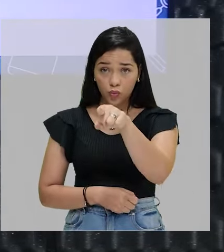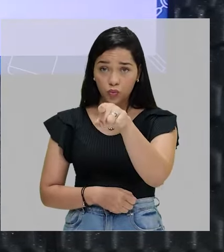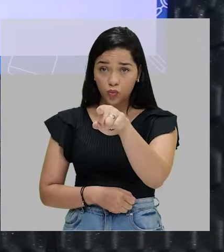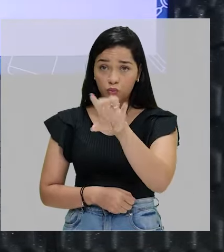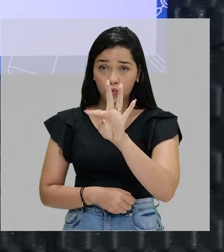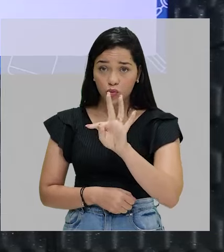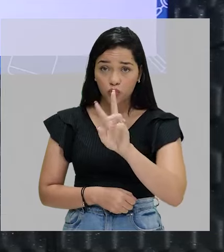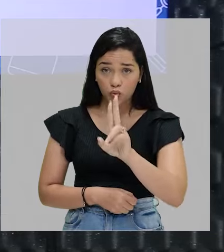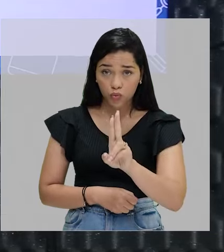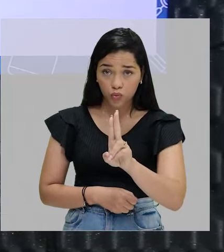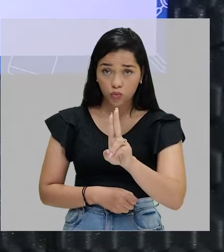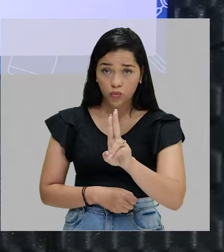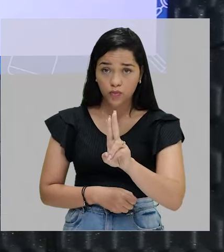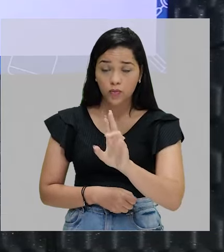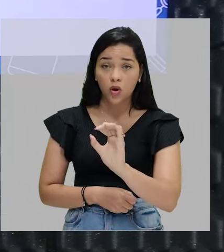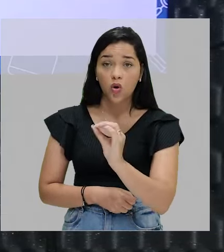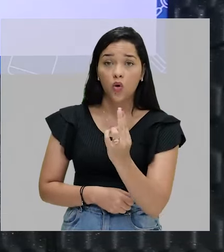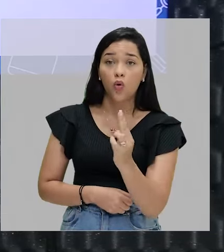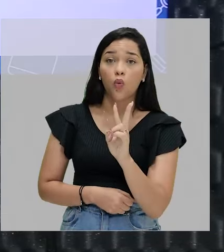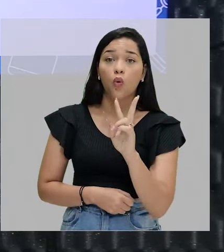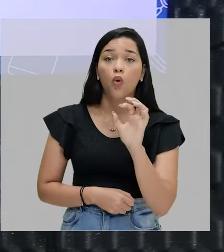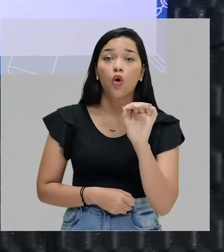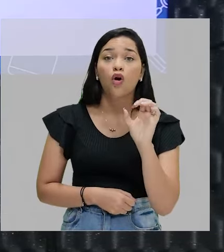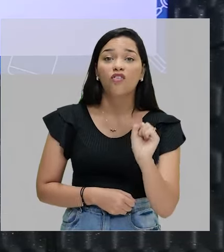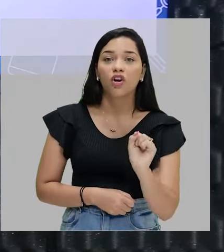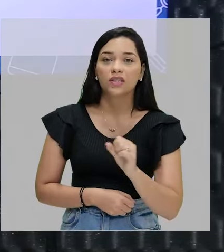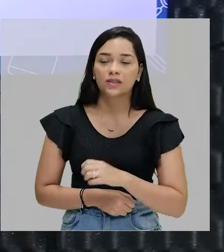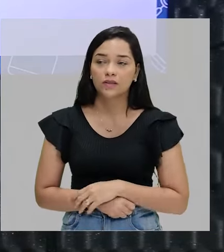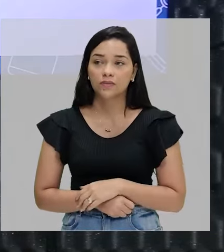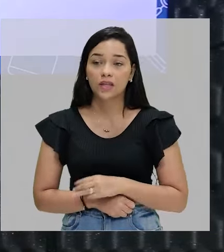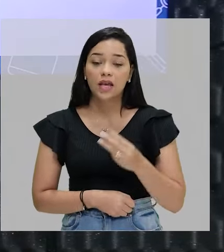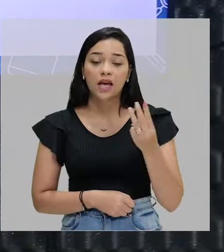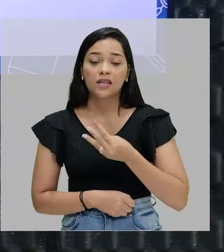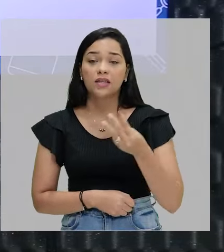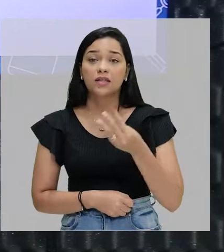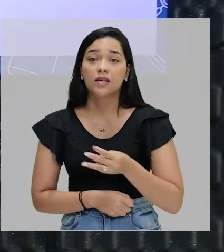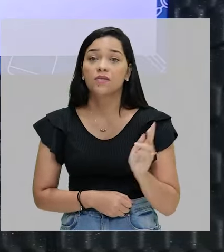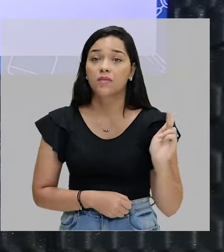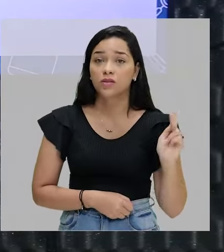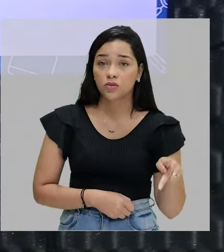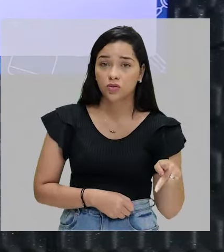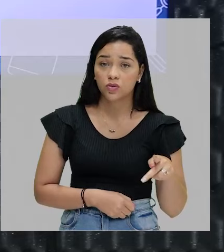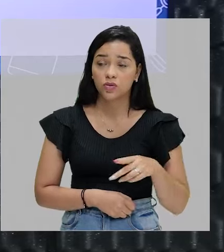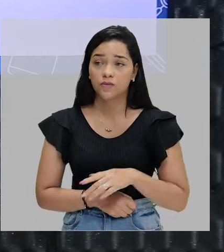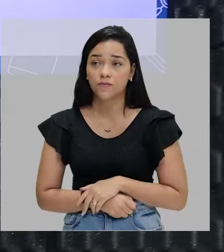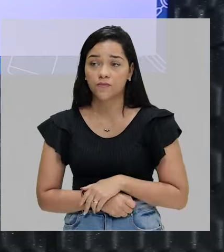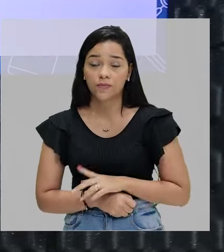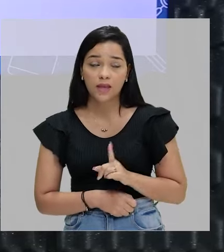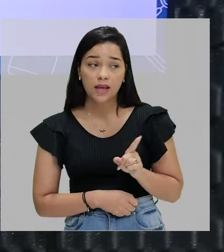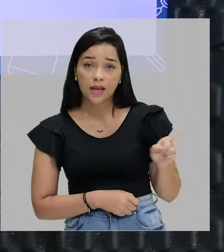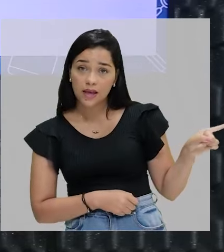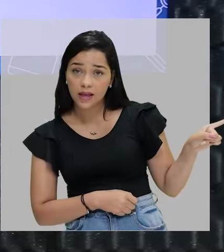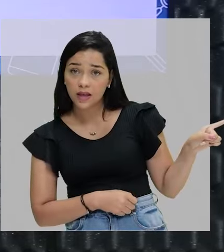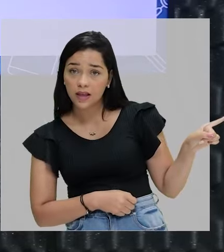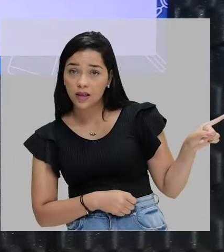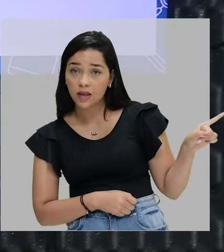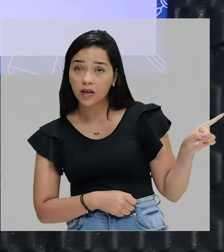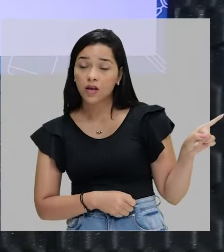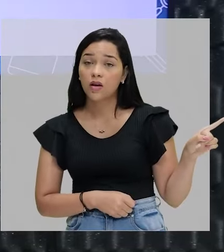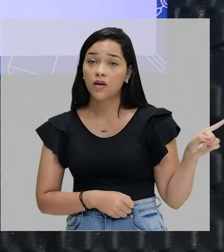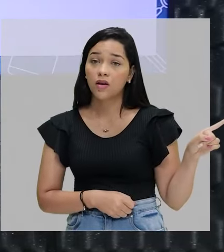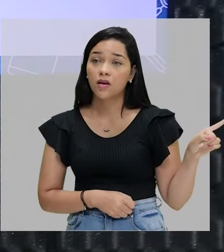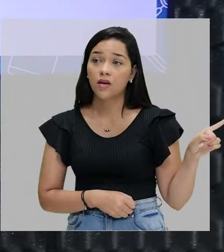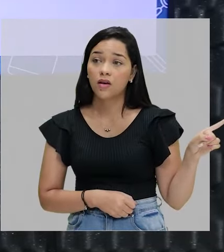tu ou vós. Em terceira pessoa, ele ou